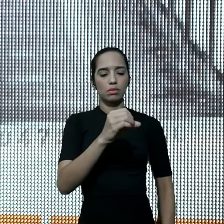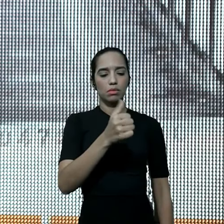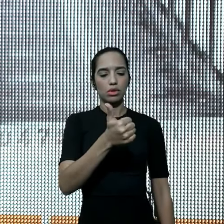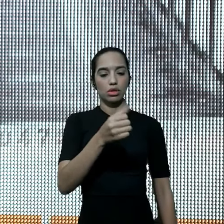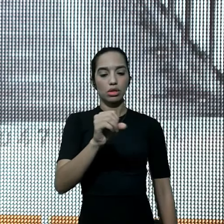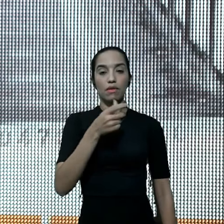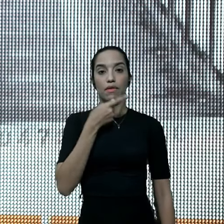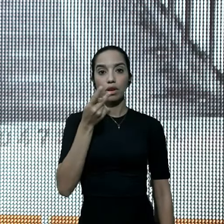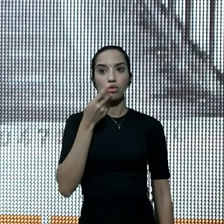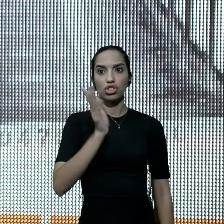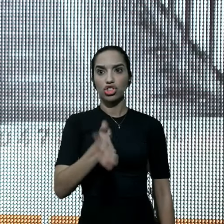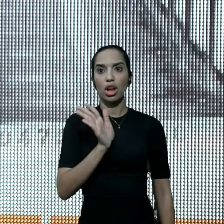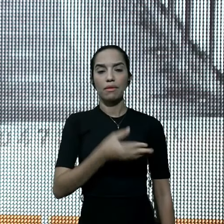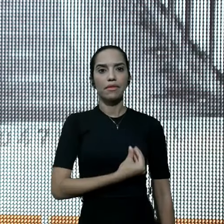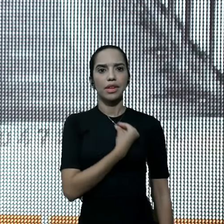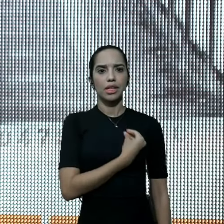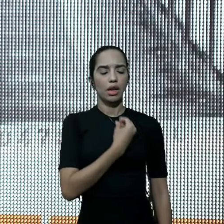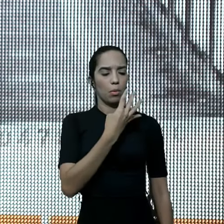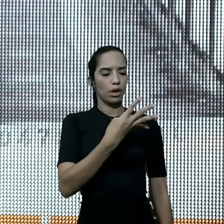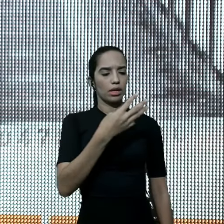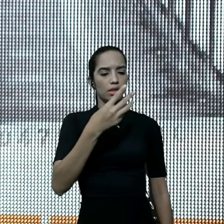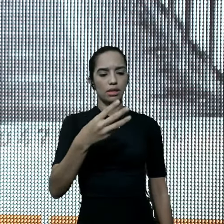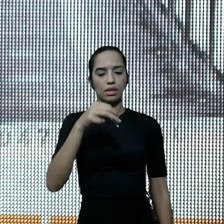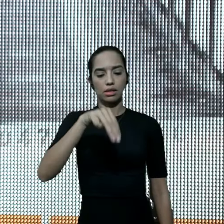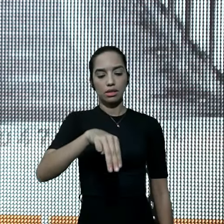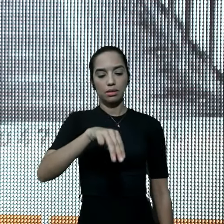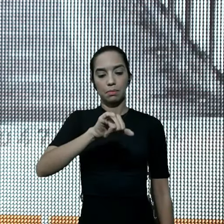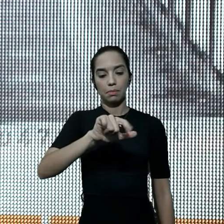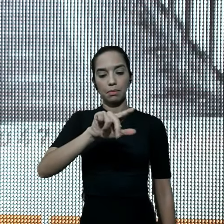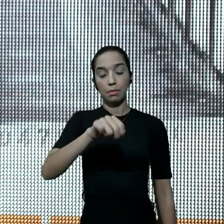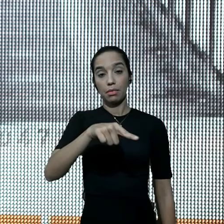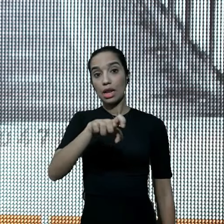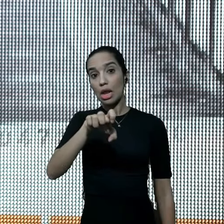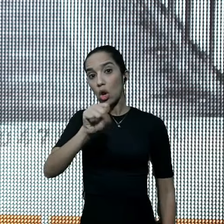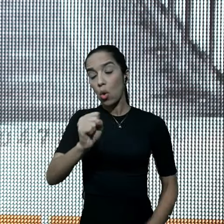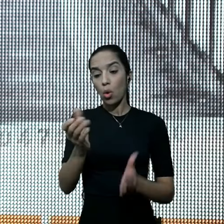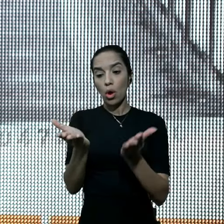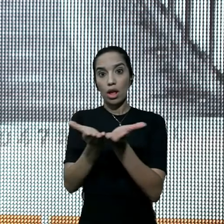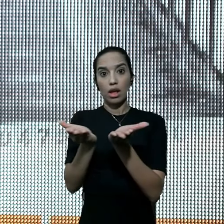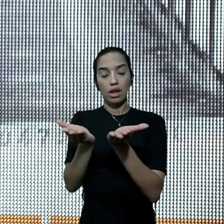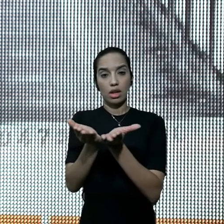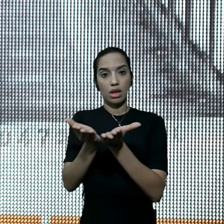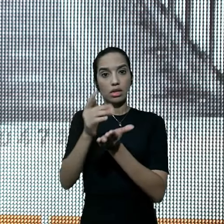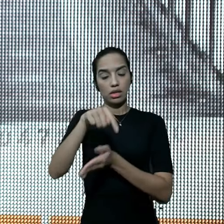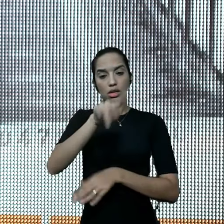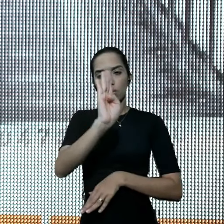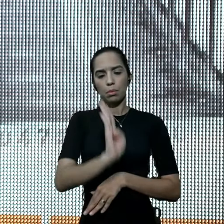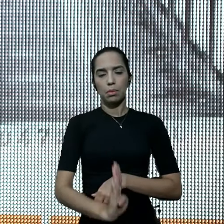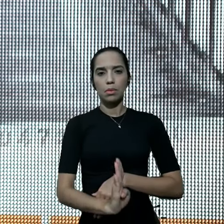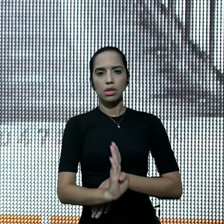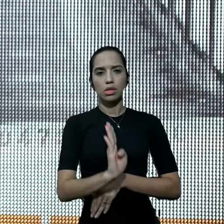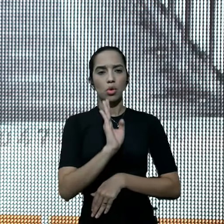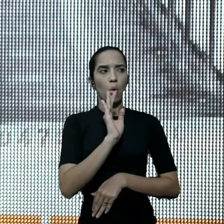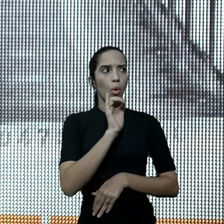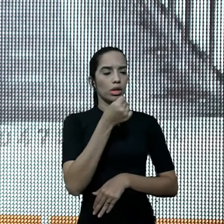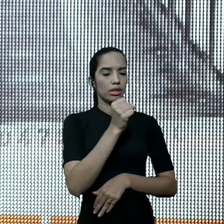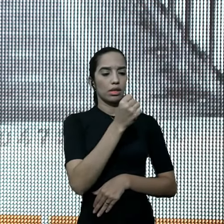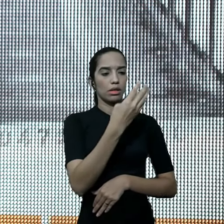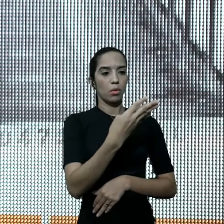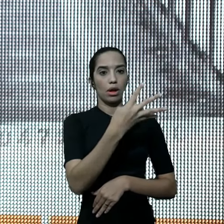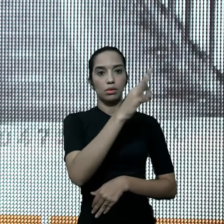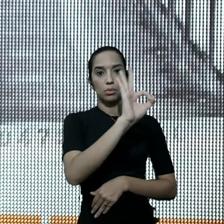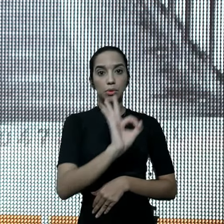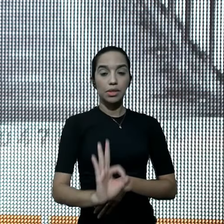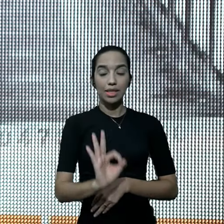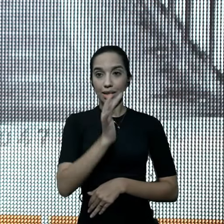43 milhões de cristãos evangélicos no Brasil. Cerca de 84% da nossa